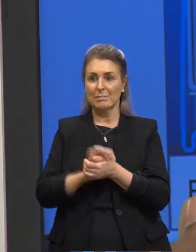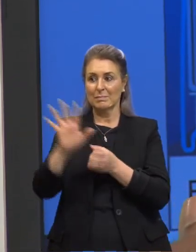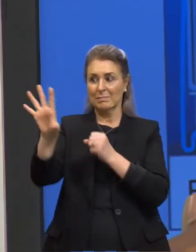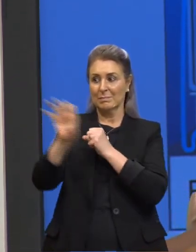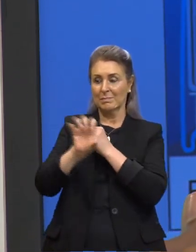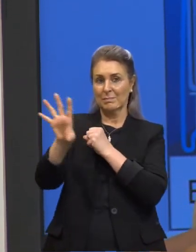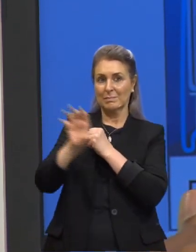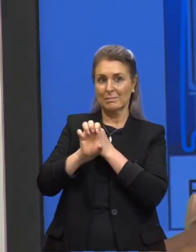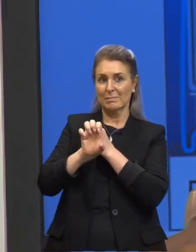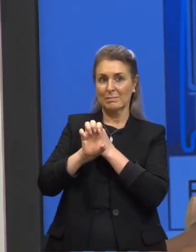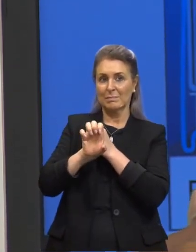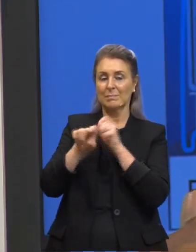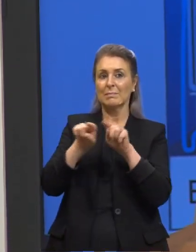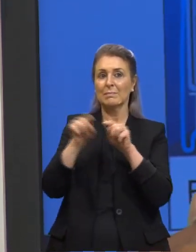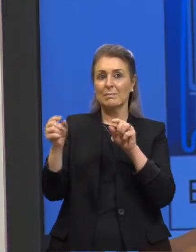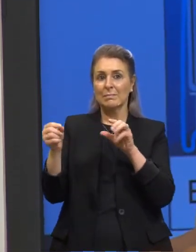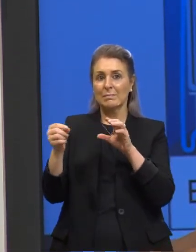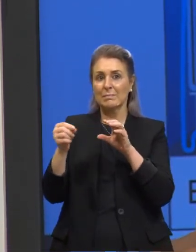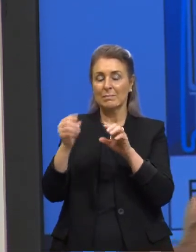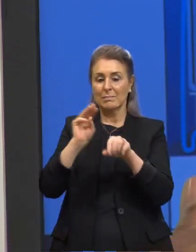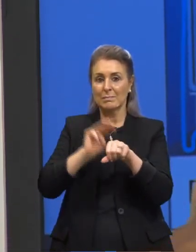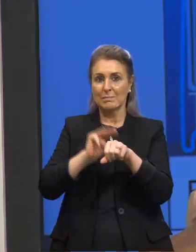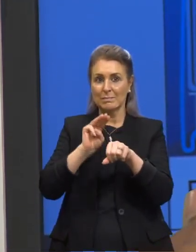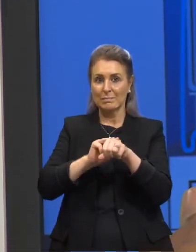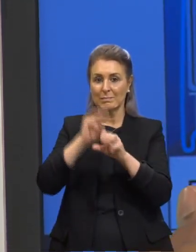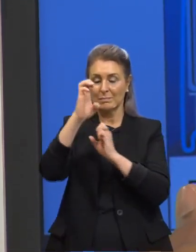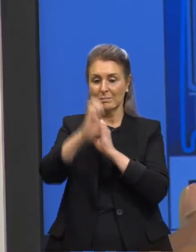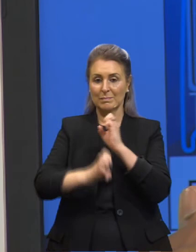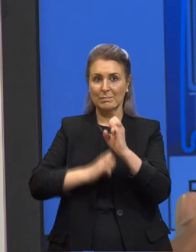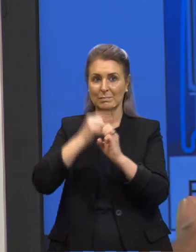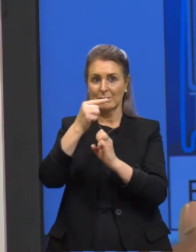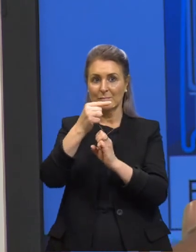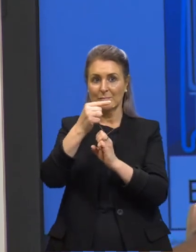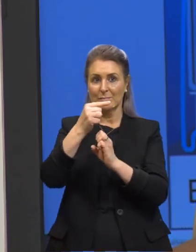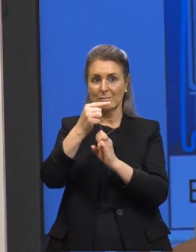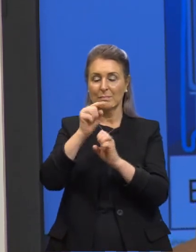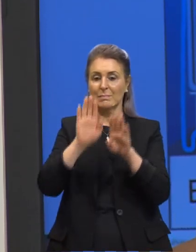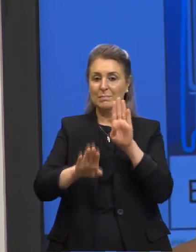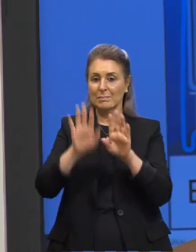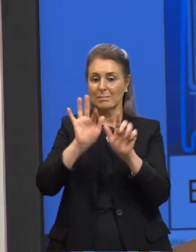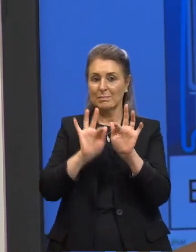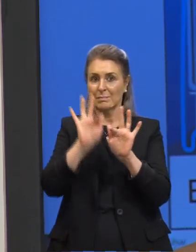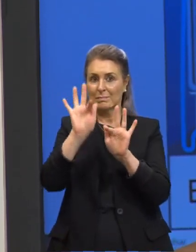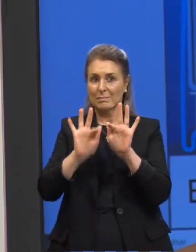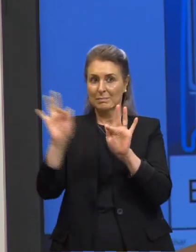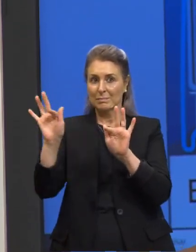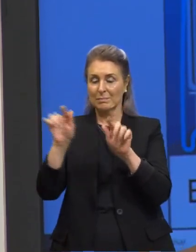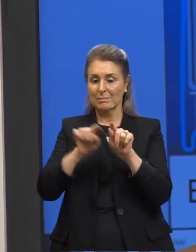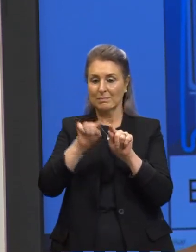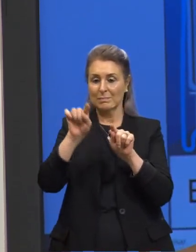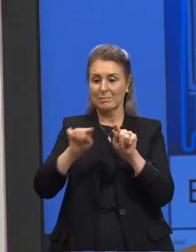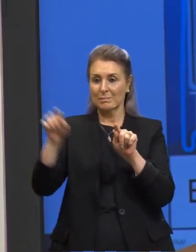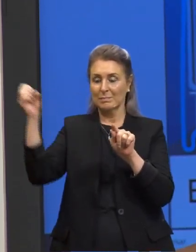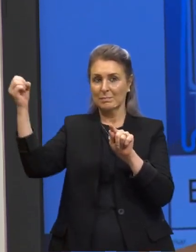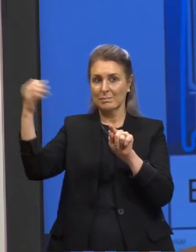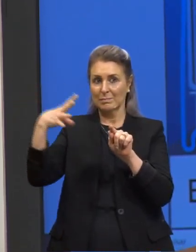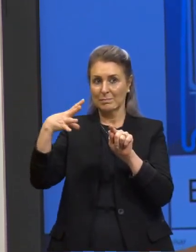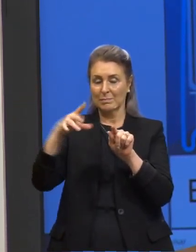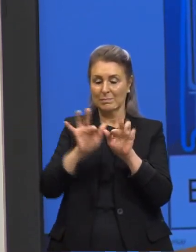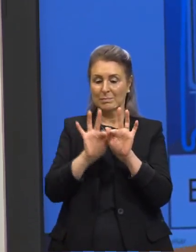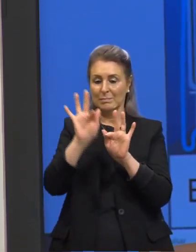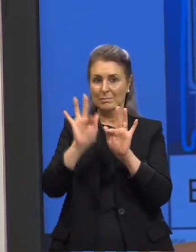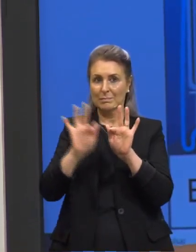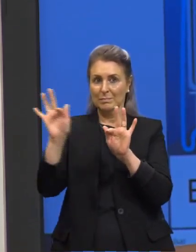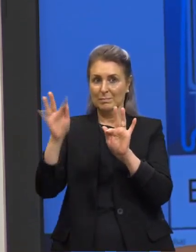luz, mas não está ejetando do metal os elétrons. Dependendo da frequência ou comprimento de luz, que é a frequência de